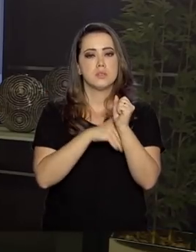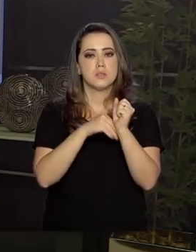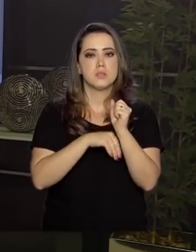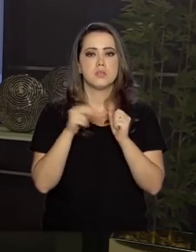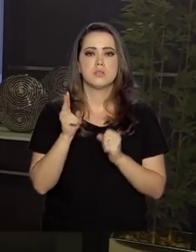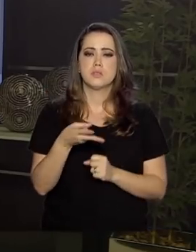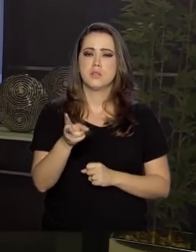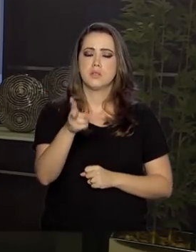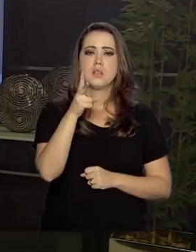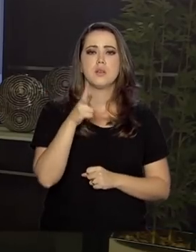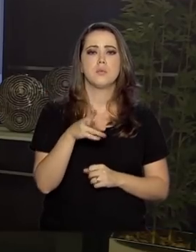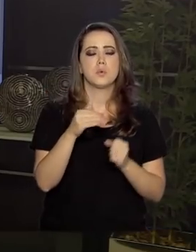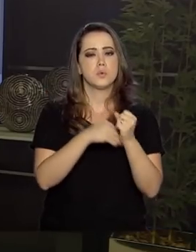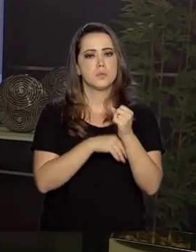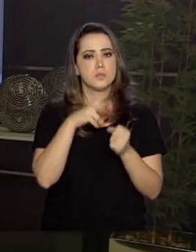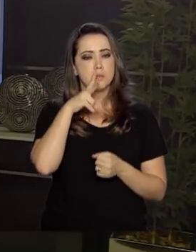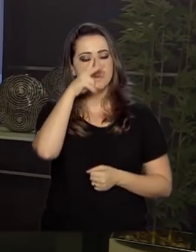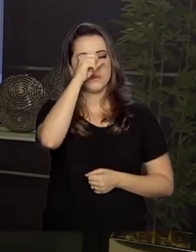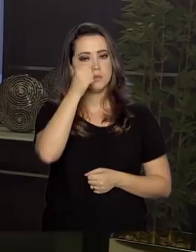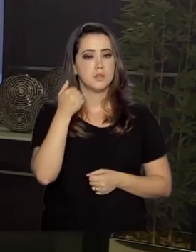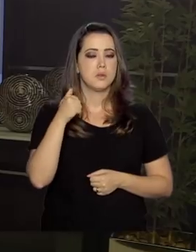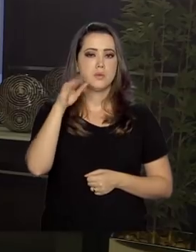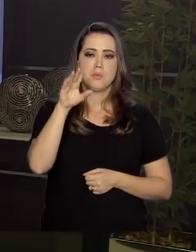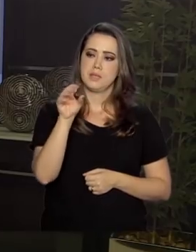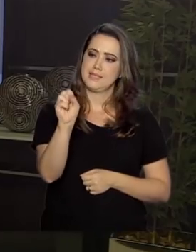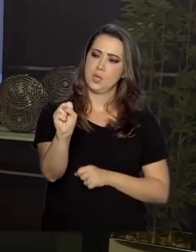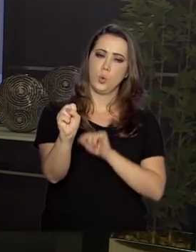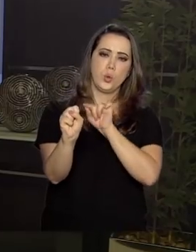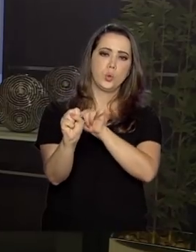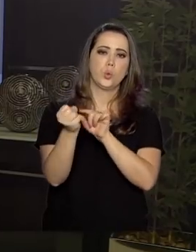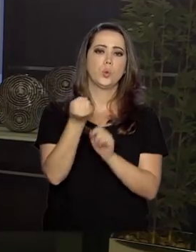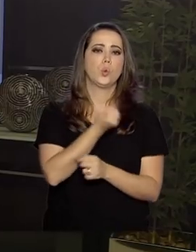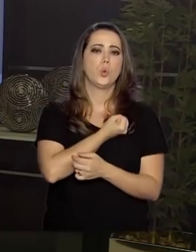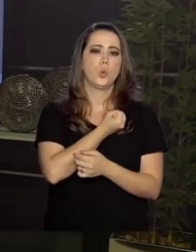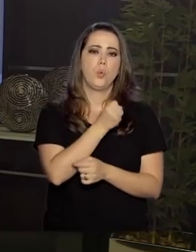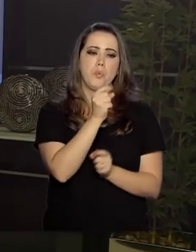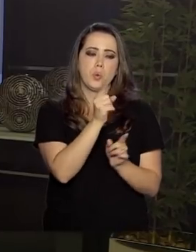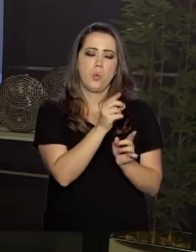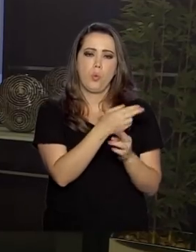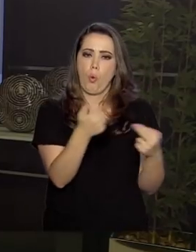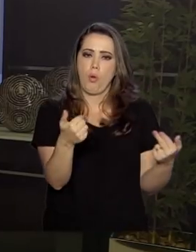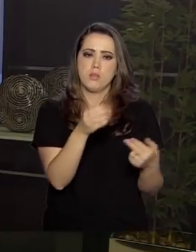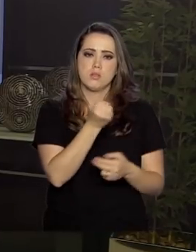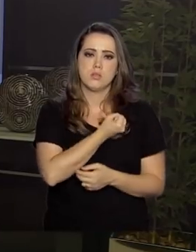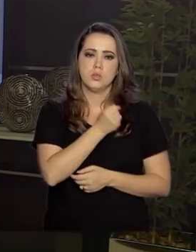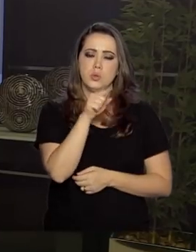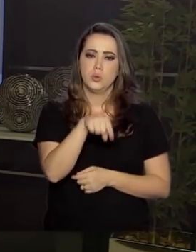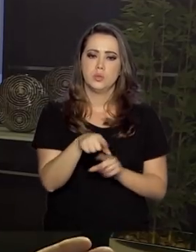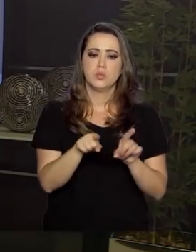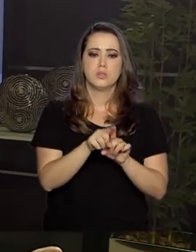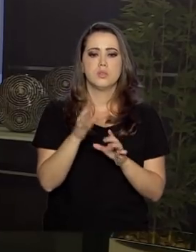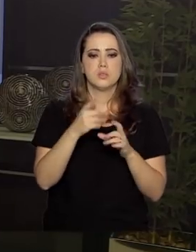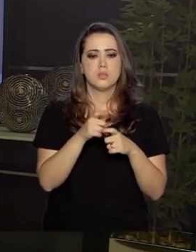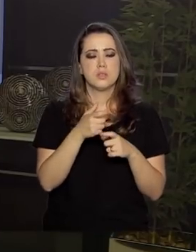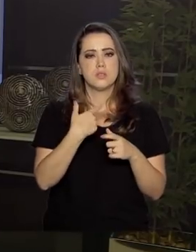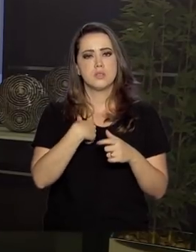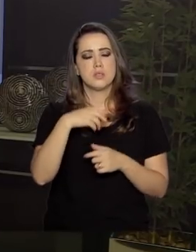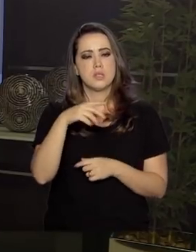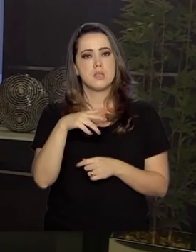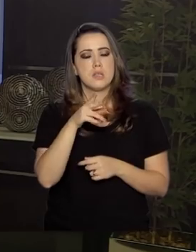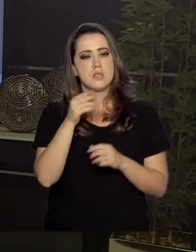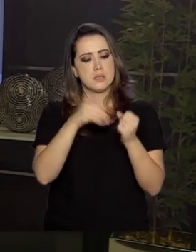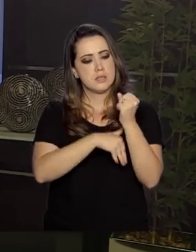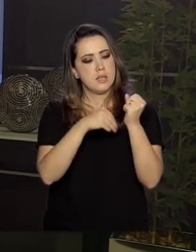senhas fortes, é muito importante criar senhas fortes, mais que oito caracteres. Uma senha de oito caracteres é uma senha relativamente fraca. Que crie senhas grandes. Pense,